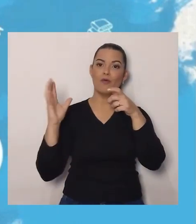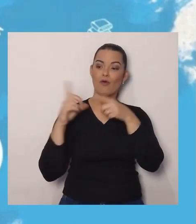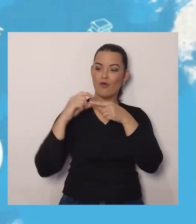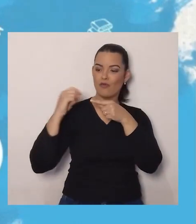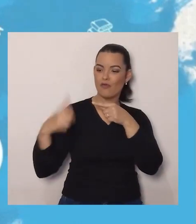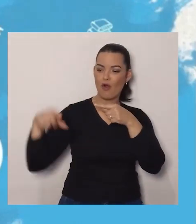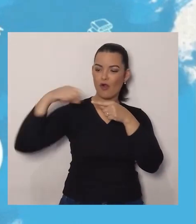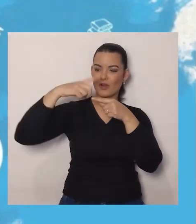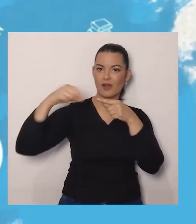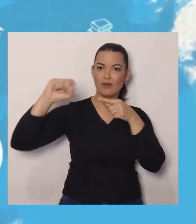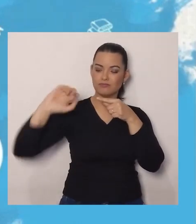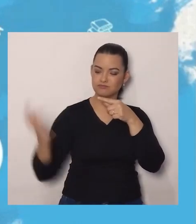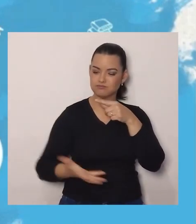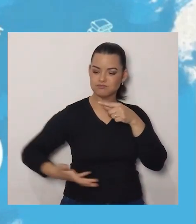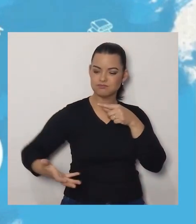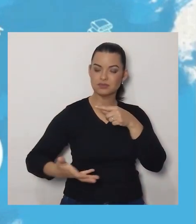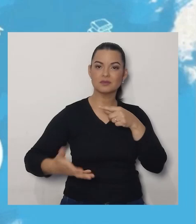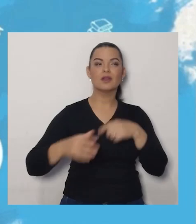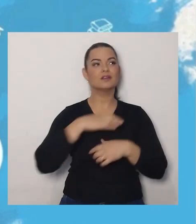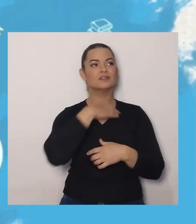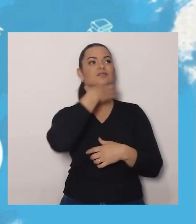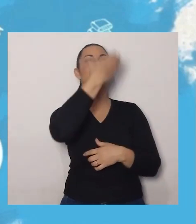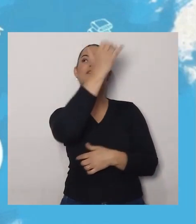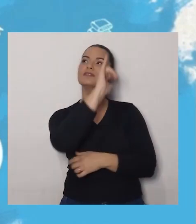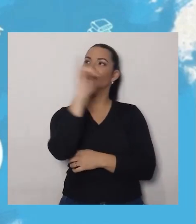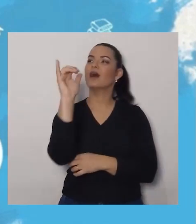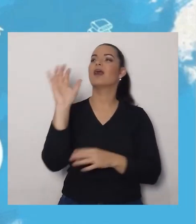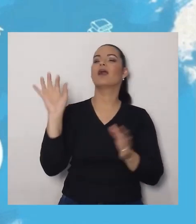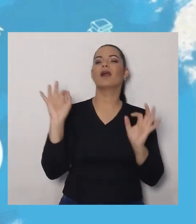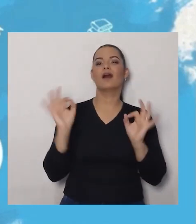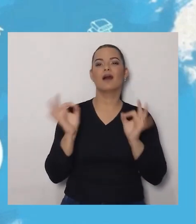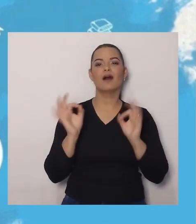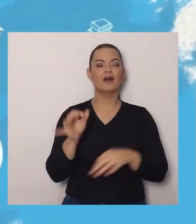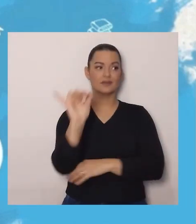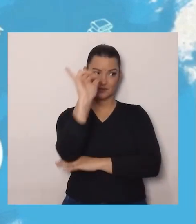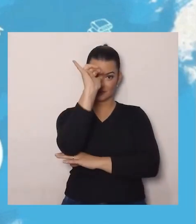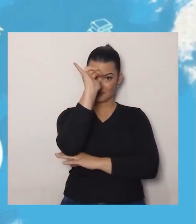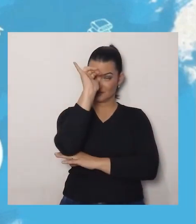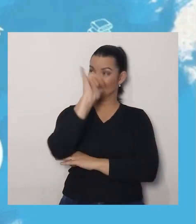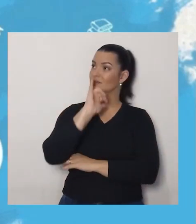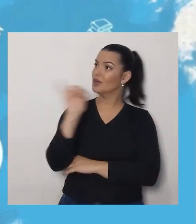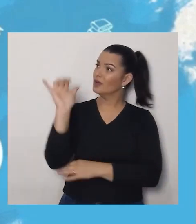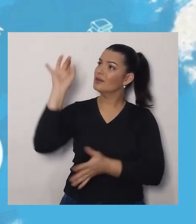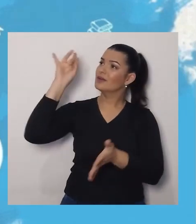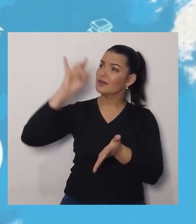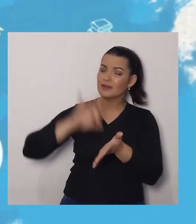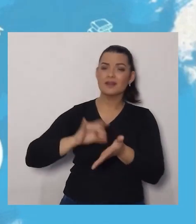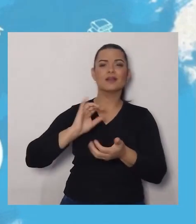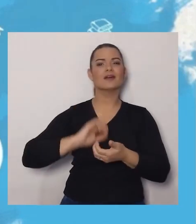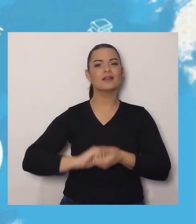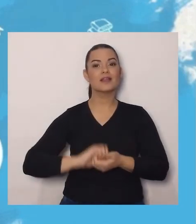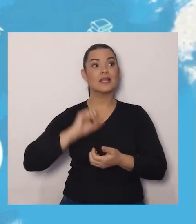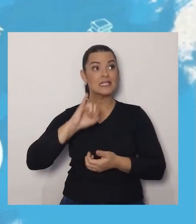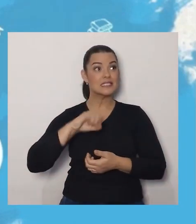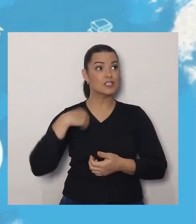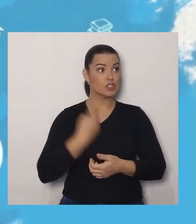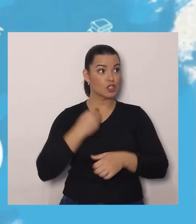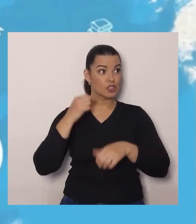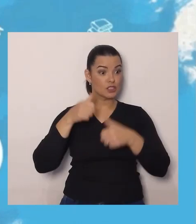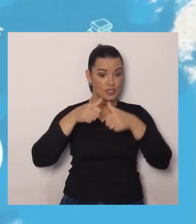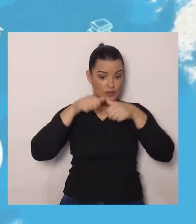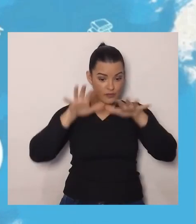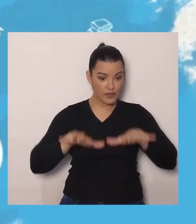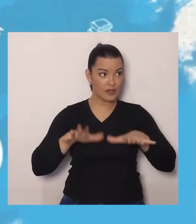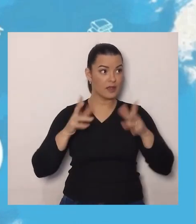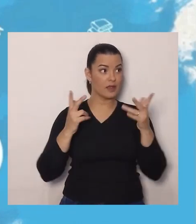Disse a girafa. E o rinoceronte disse, É verdade! E se a gente ficar assim, Vai molhar